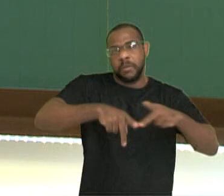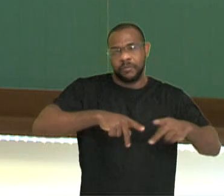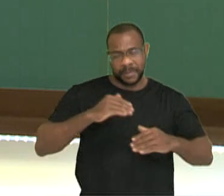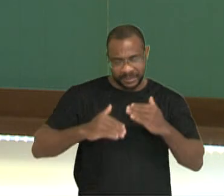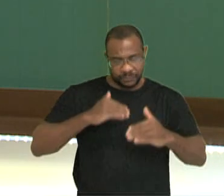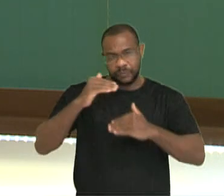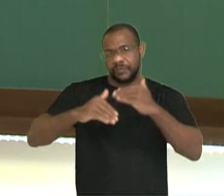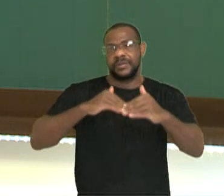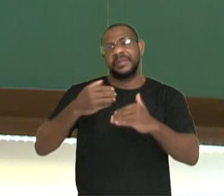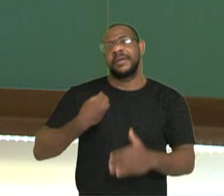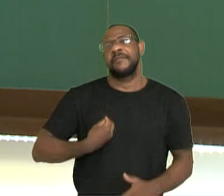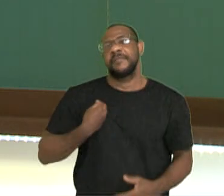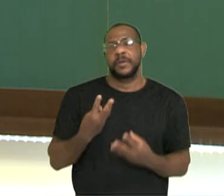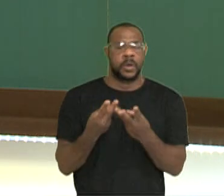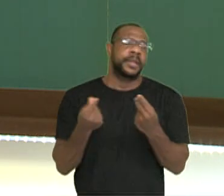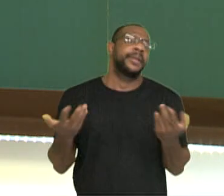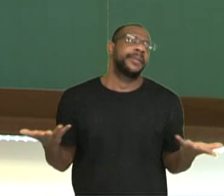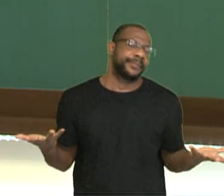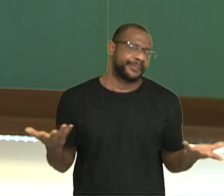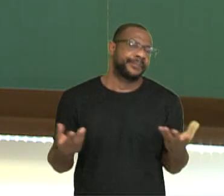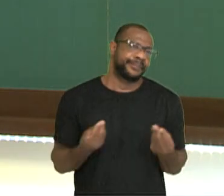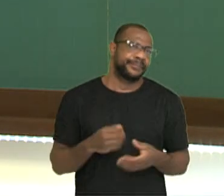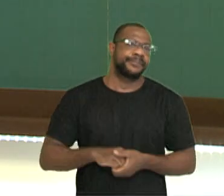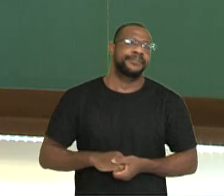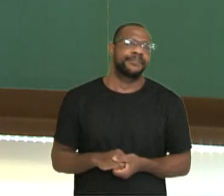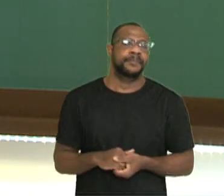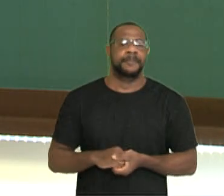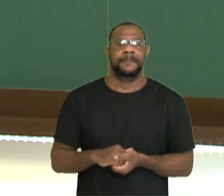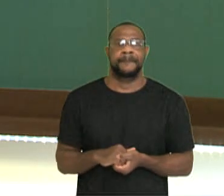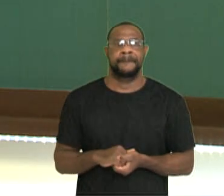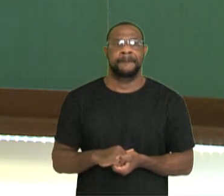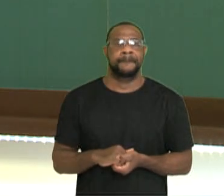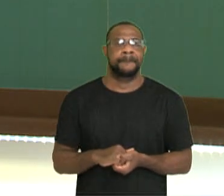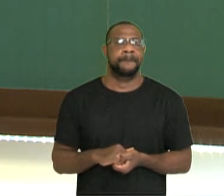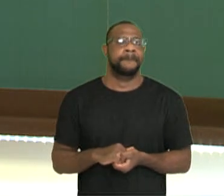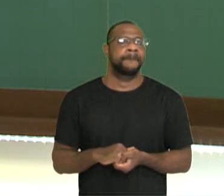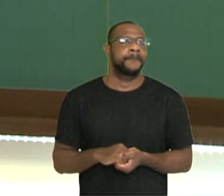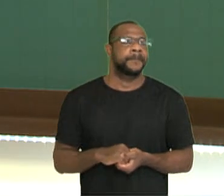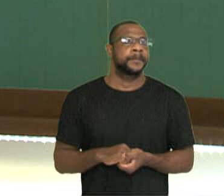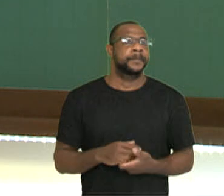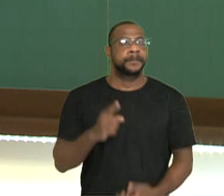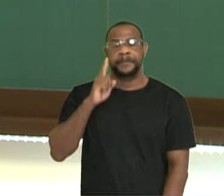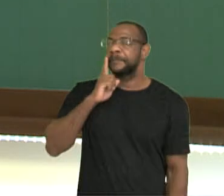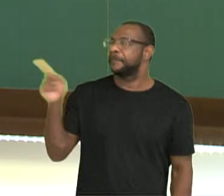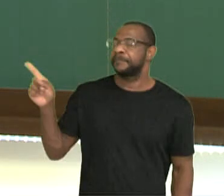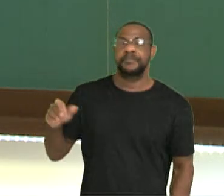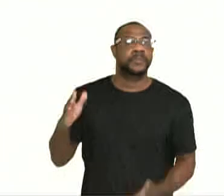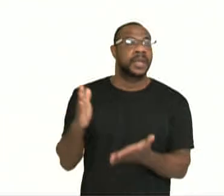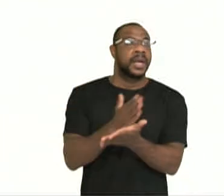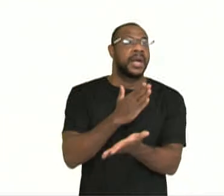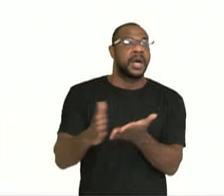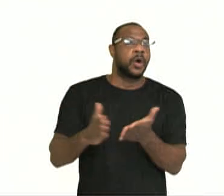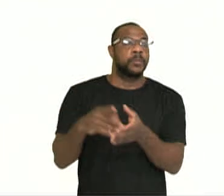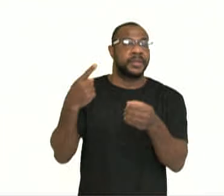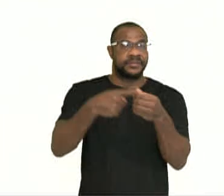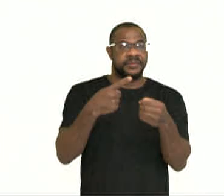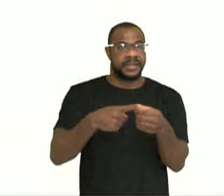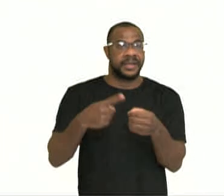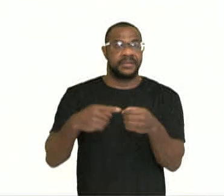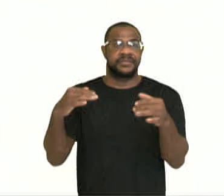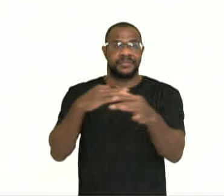desenvolvimento, para a qualidade de vida e aí classificando ali a questão da pobreza. Aqui alguns municípios que estão ali